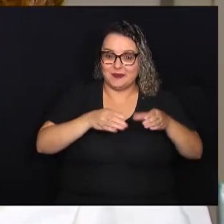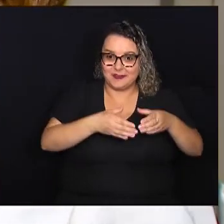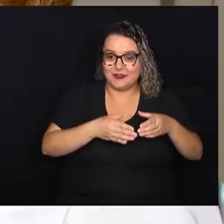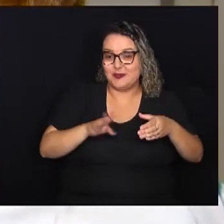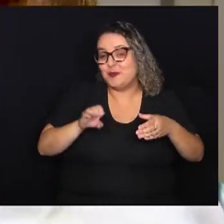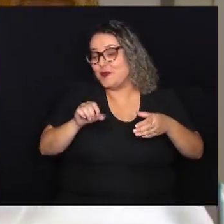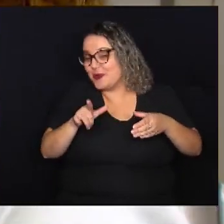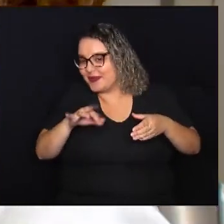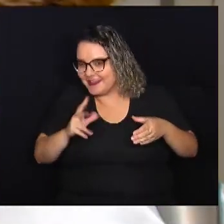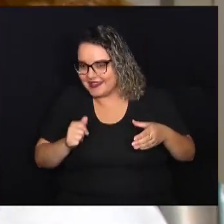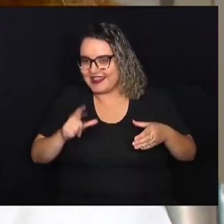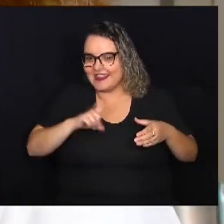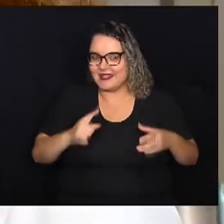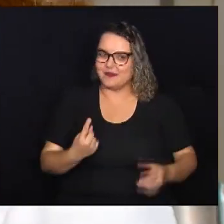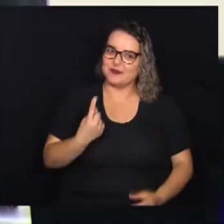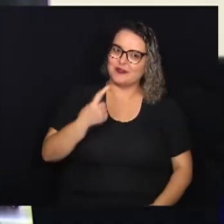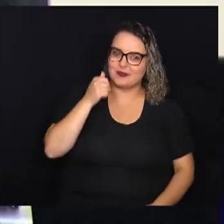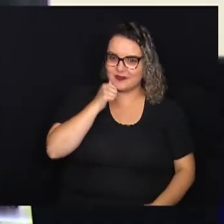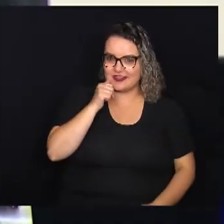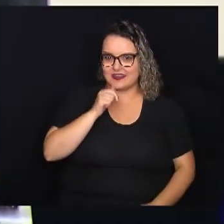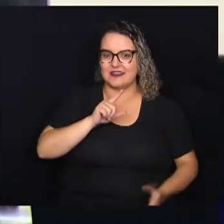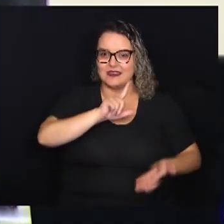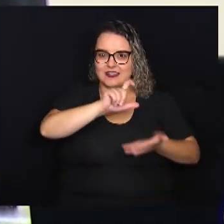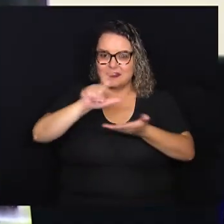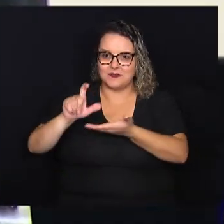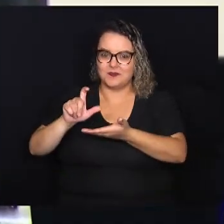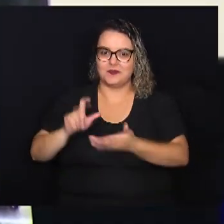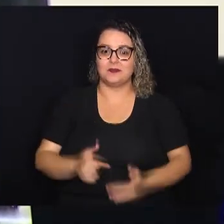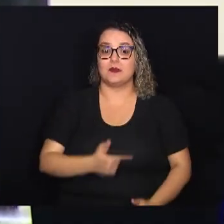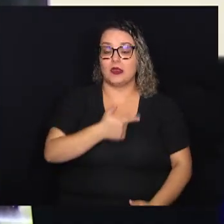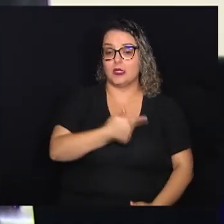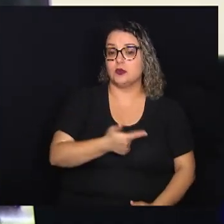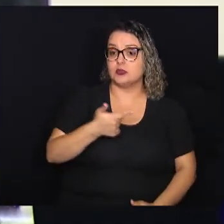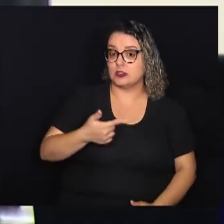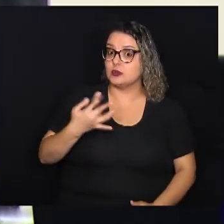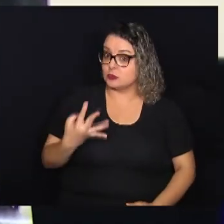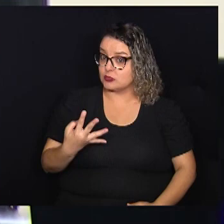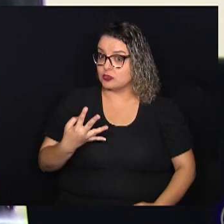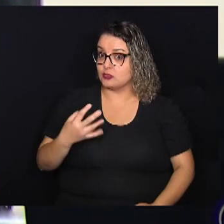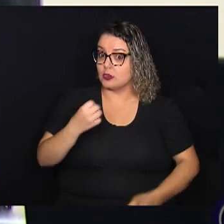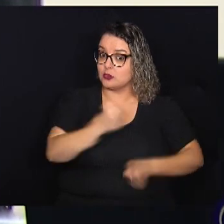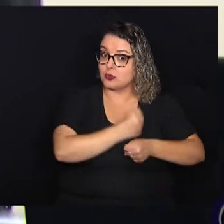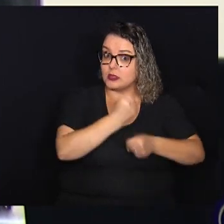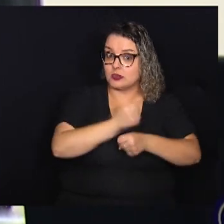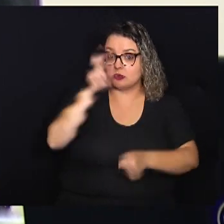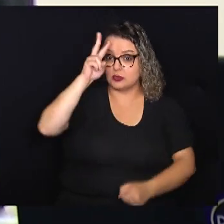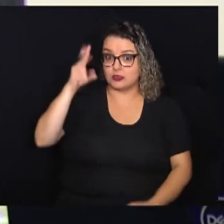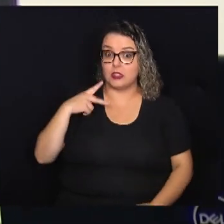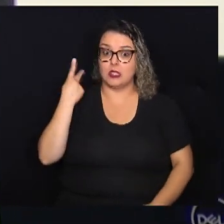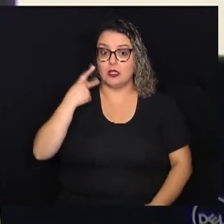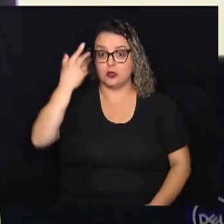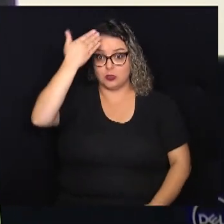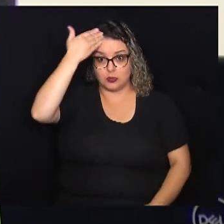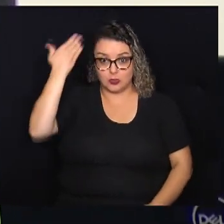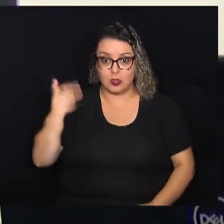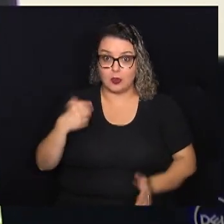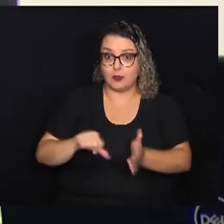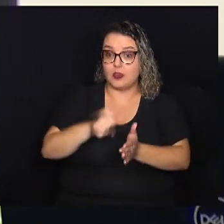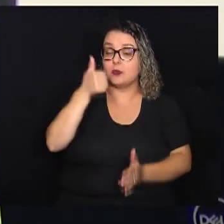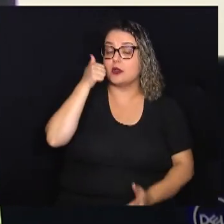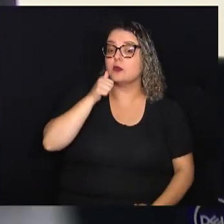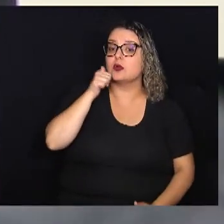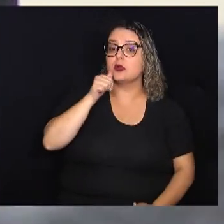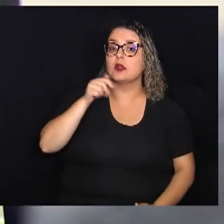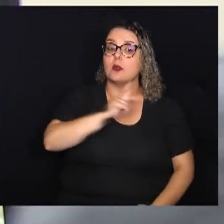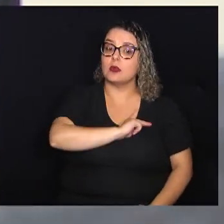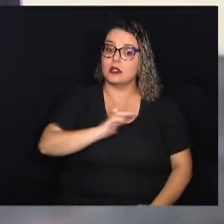nessa galeria. Em 224 anos de história, Débora Palermo foi a primeira mulher a presidir o